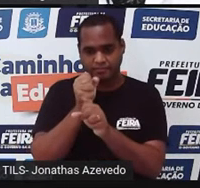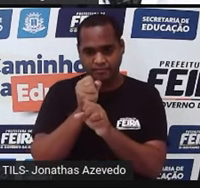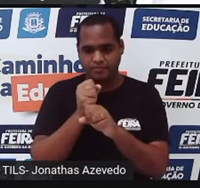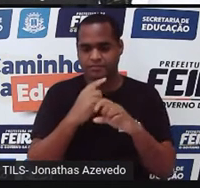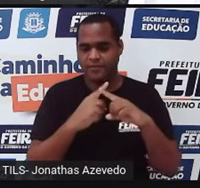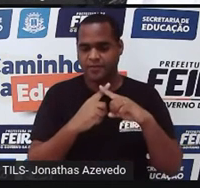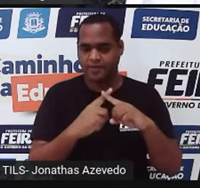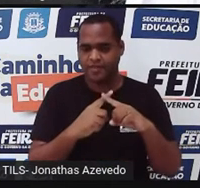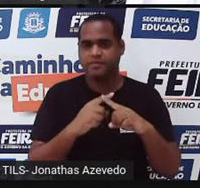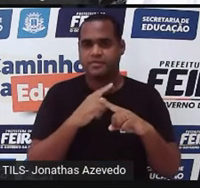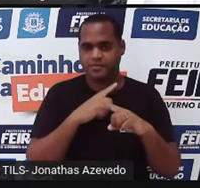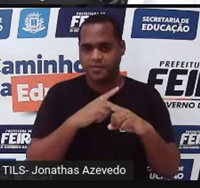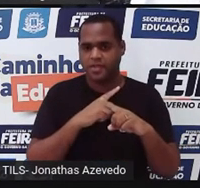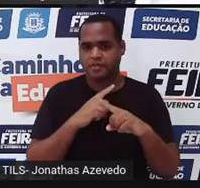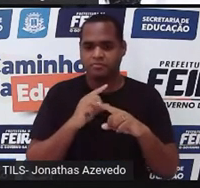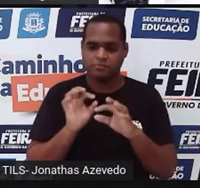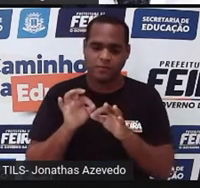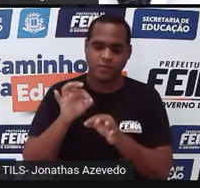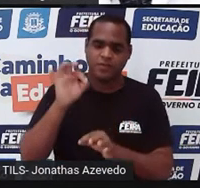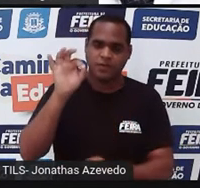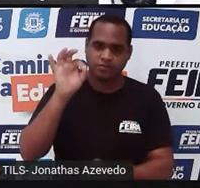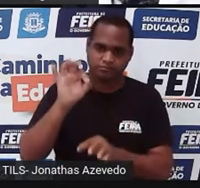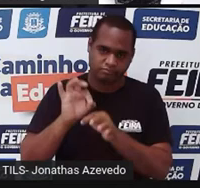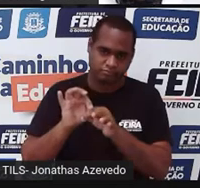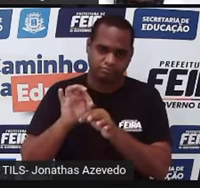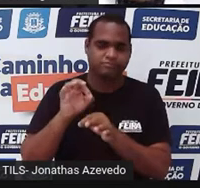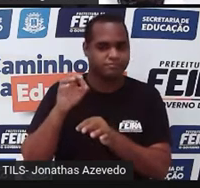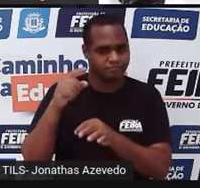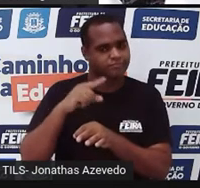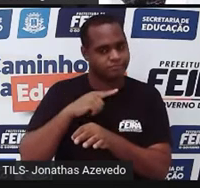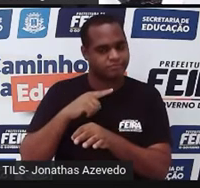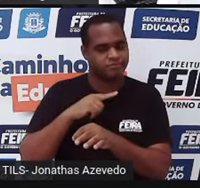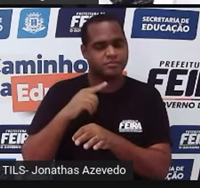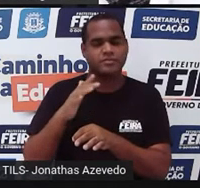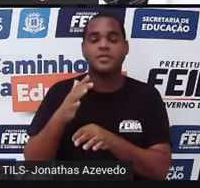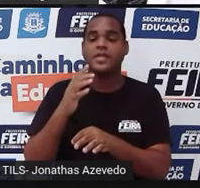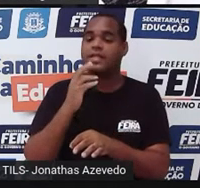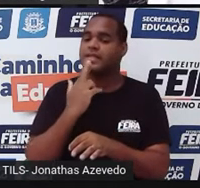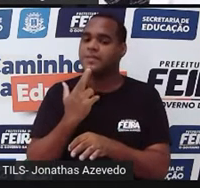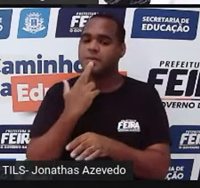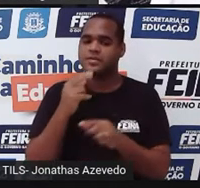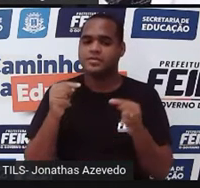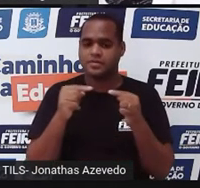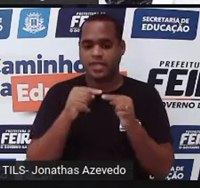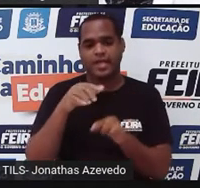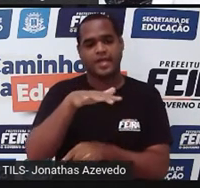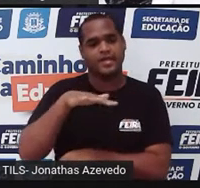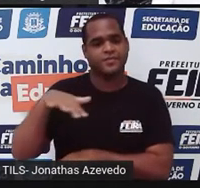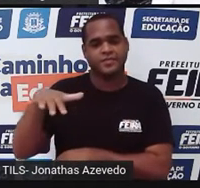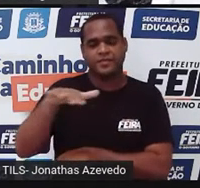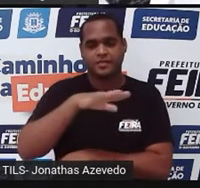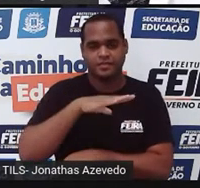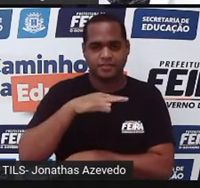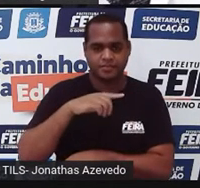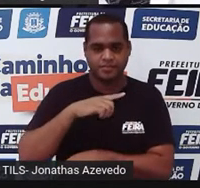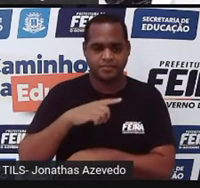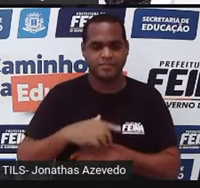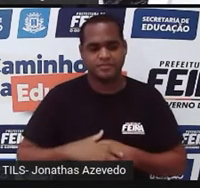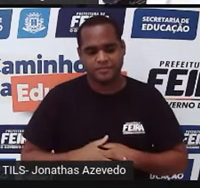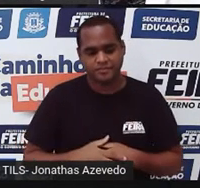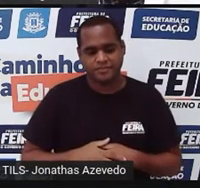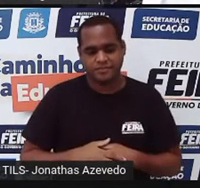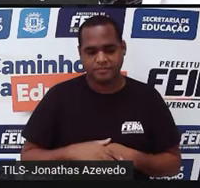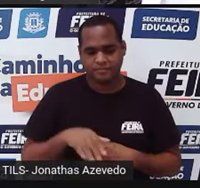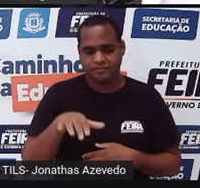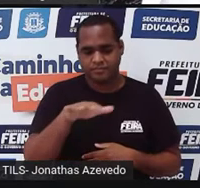de vezes com a medida da altura de um retângulo. O resultado disso vai dar a área desse retângulo, a medida